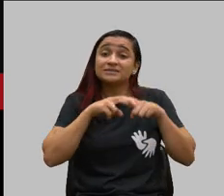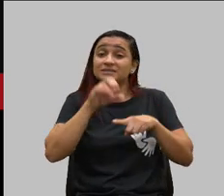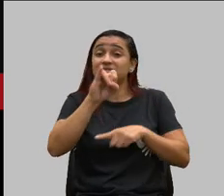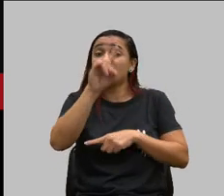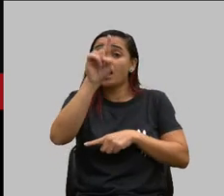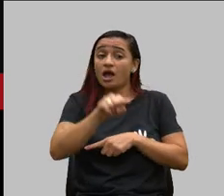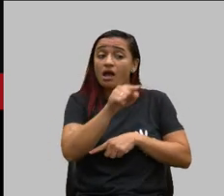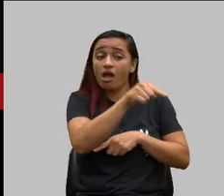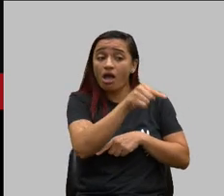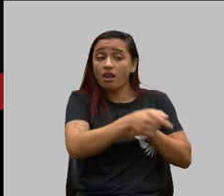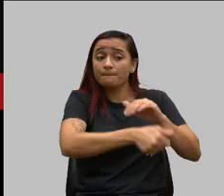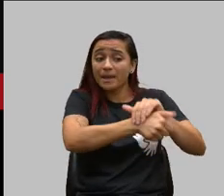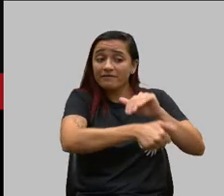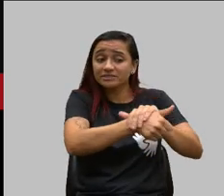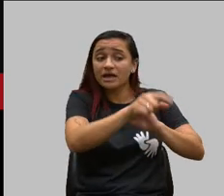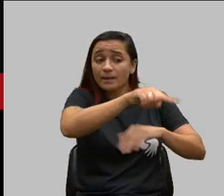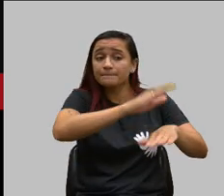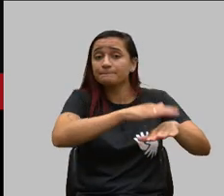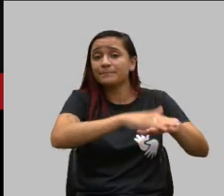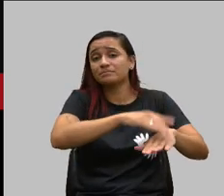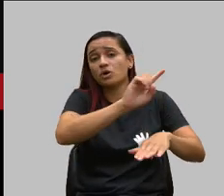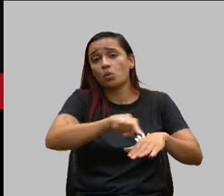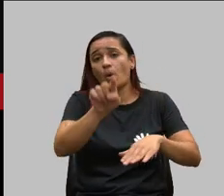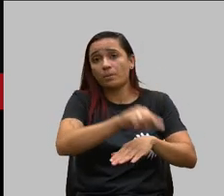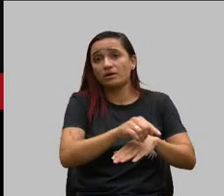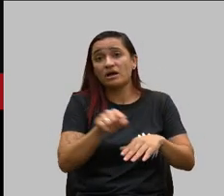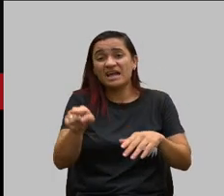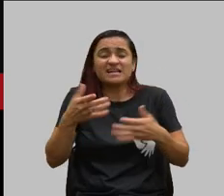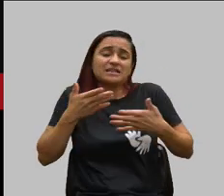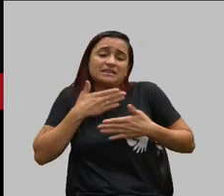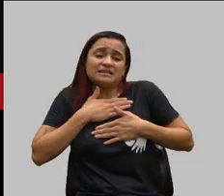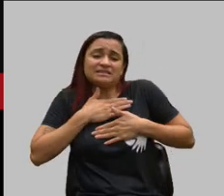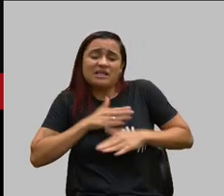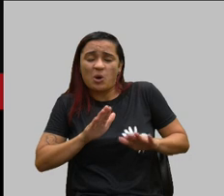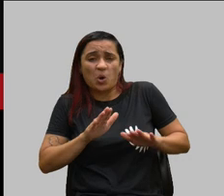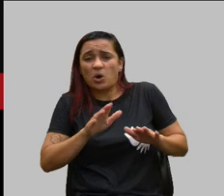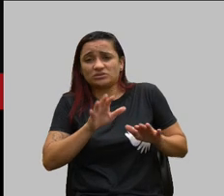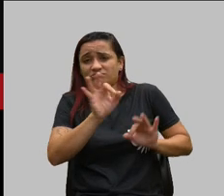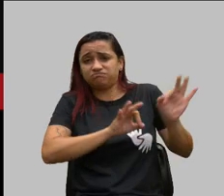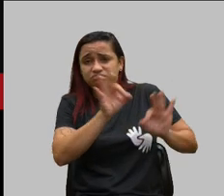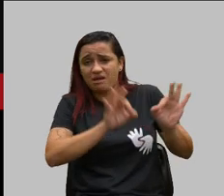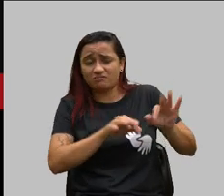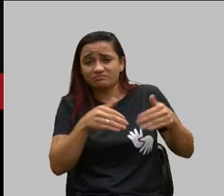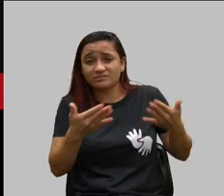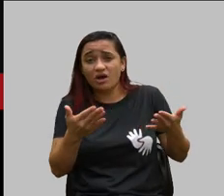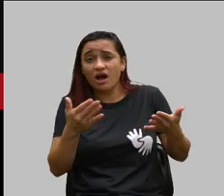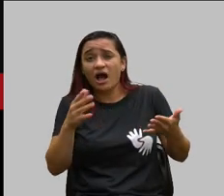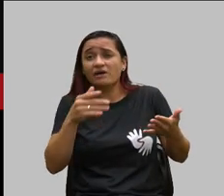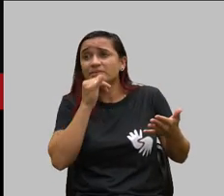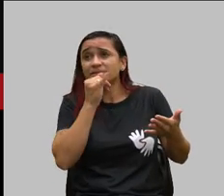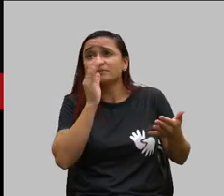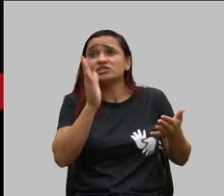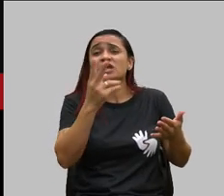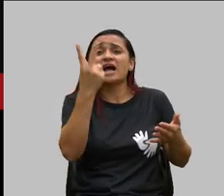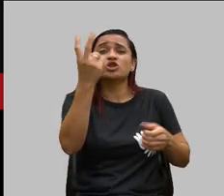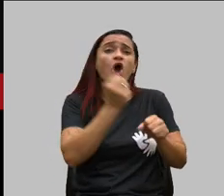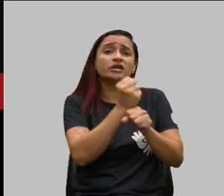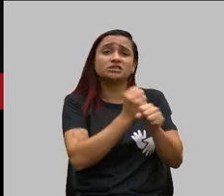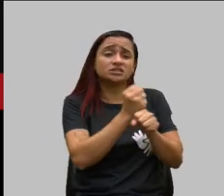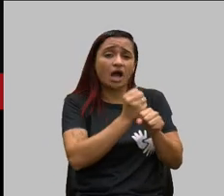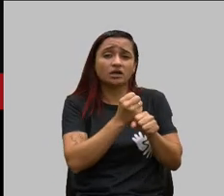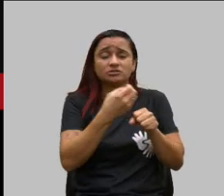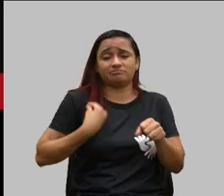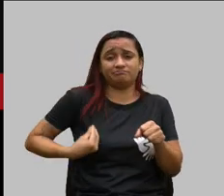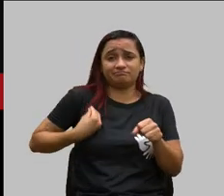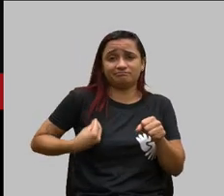ele fazer a portabilidade porque ele está insatisfeito com o plano então normalmente ele precisa estar dois anos no plano de origem no caso